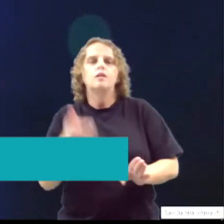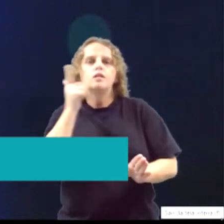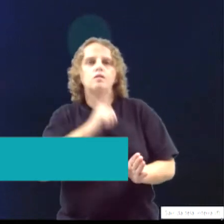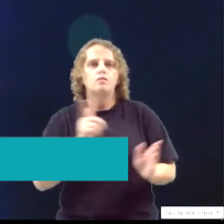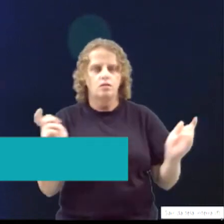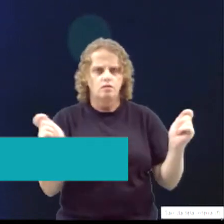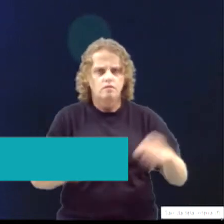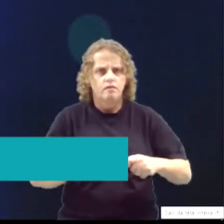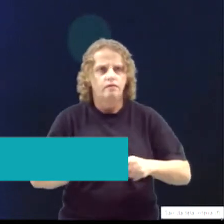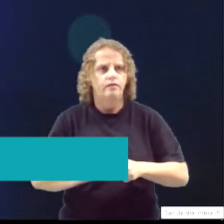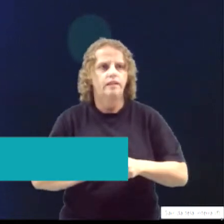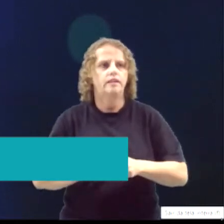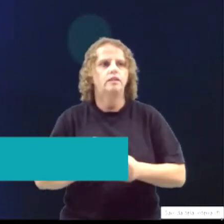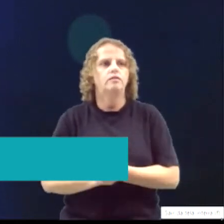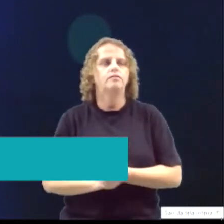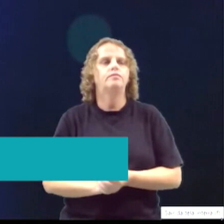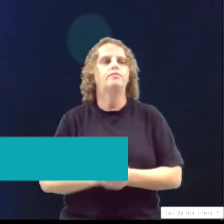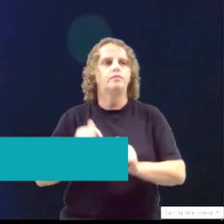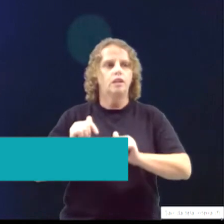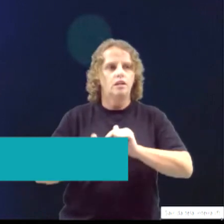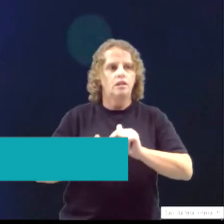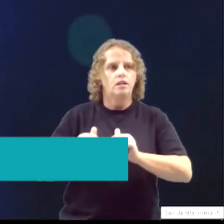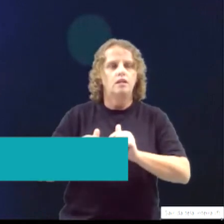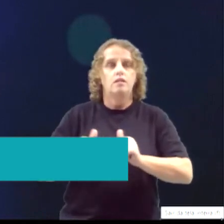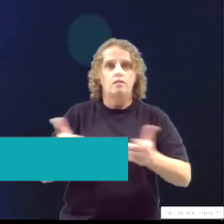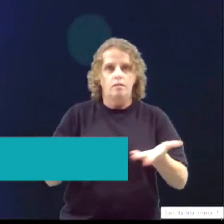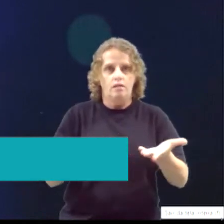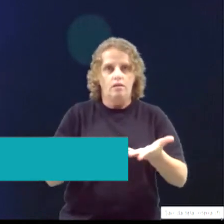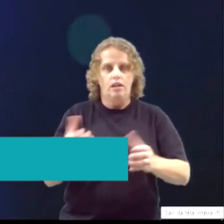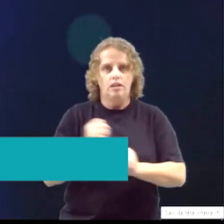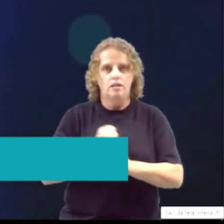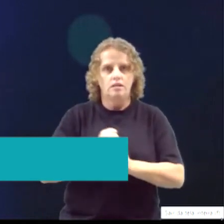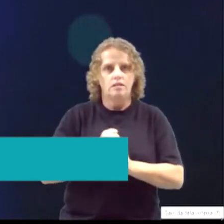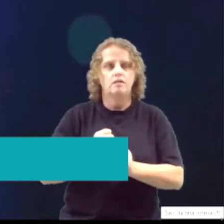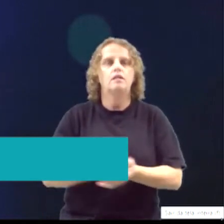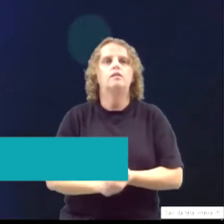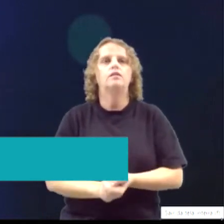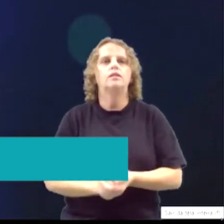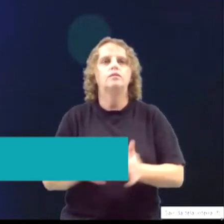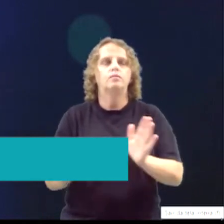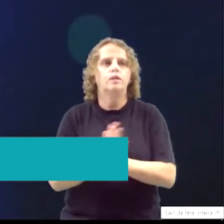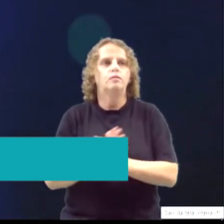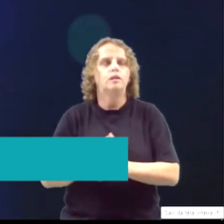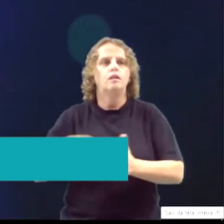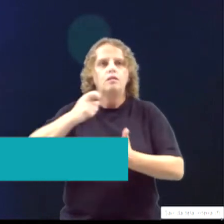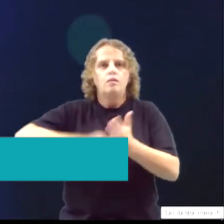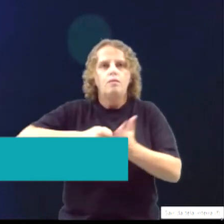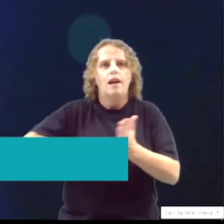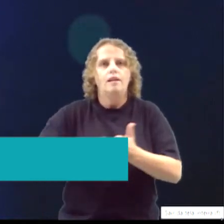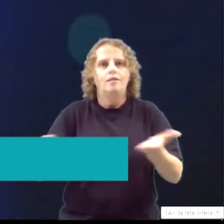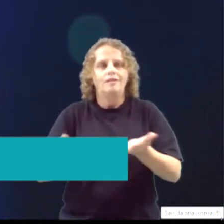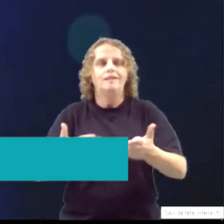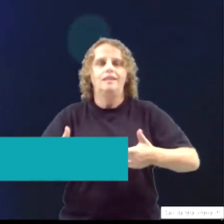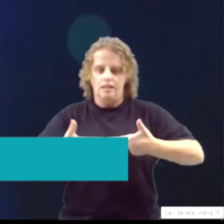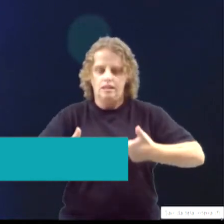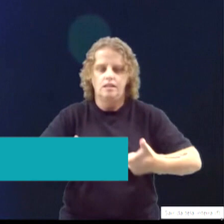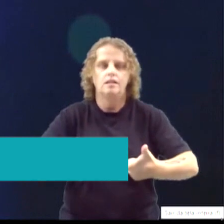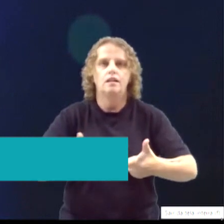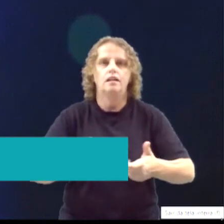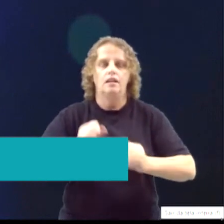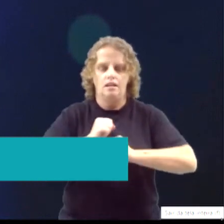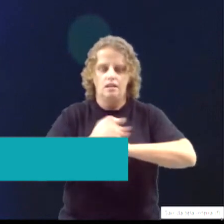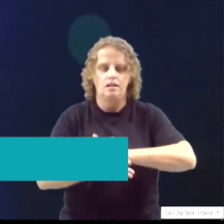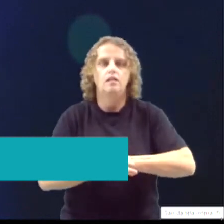sempre chamo, o que nós fizemos no ano da pandemia. Nós fizemos uma PEC da guerra para a guerra. Nós precisamos transformar o